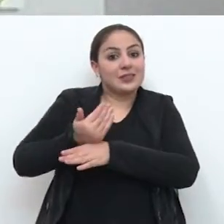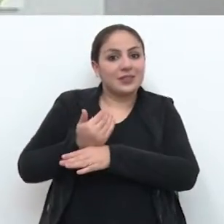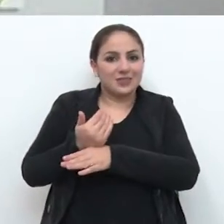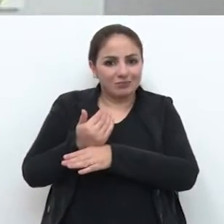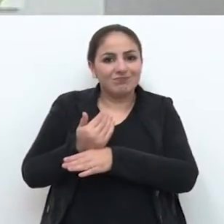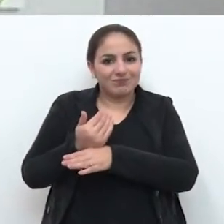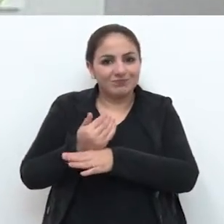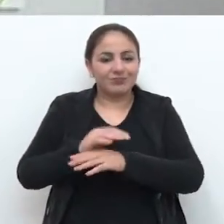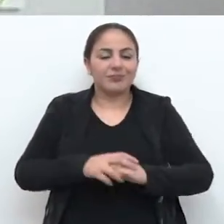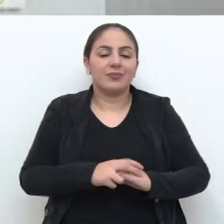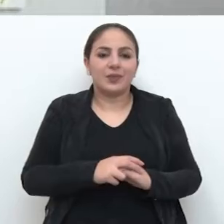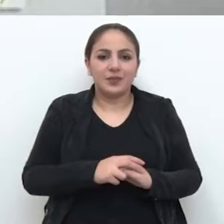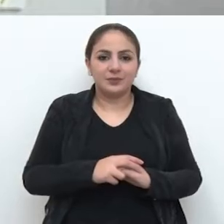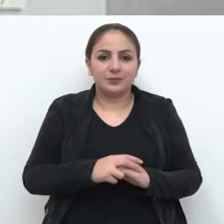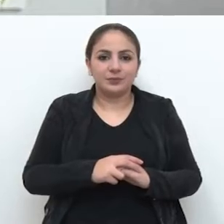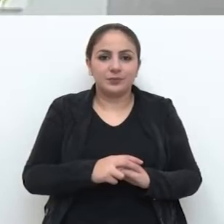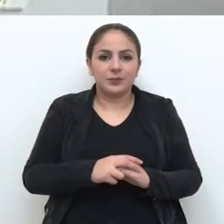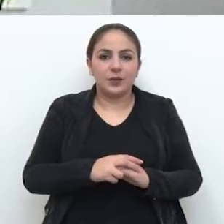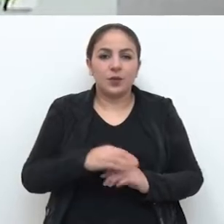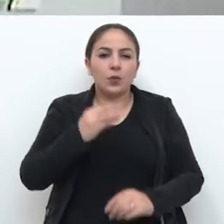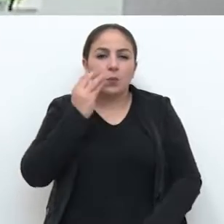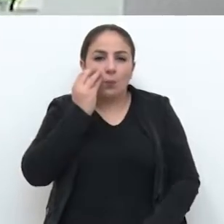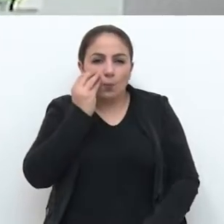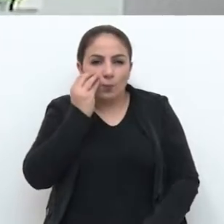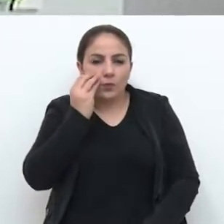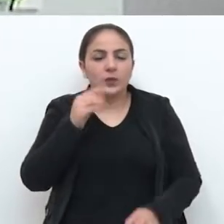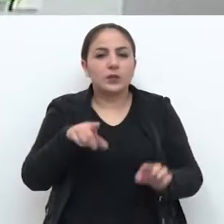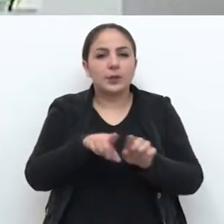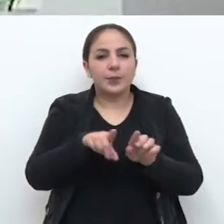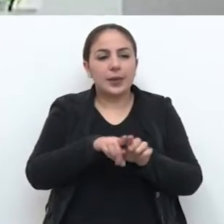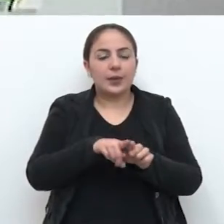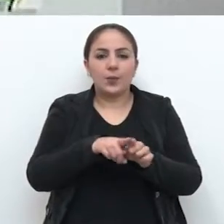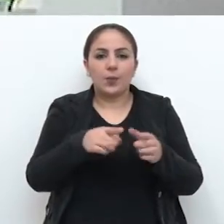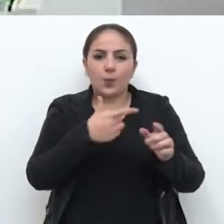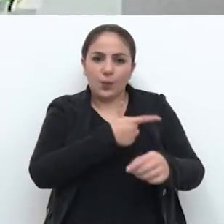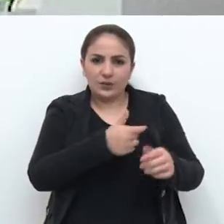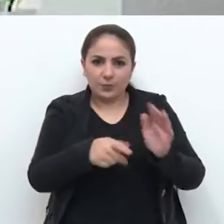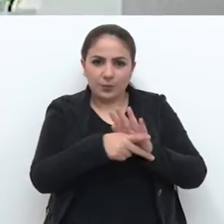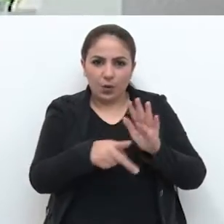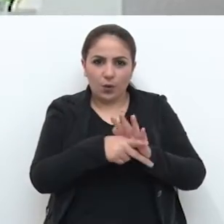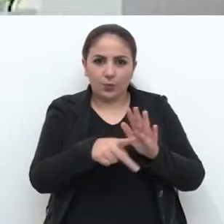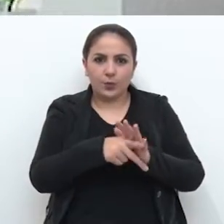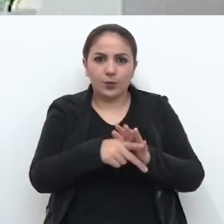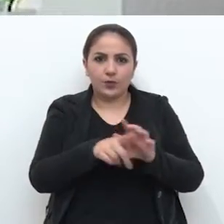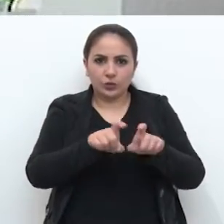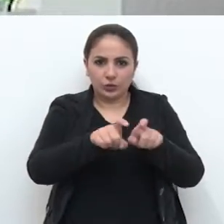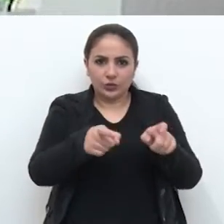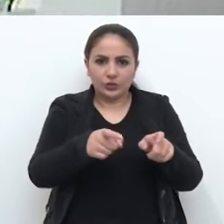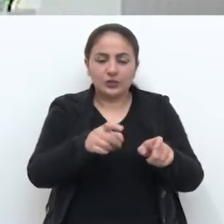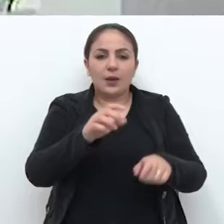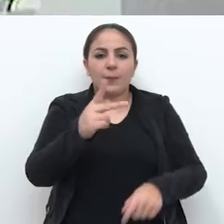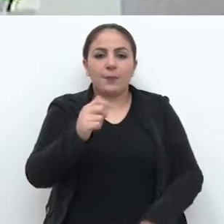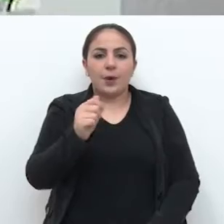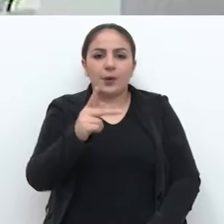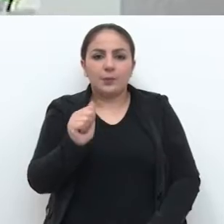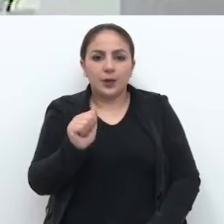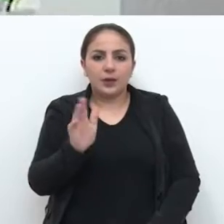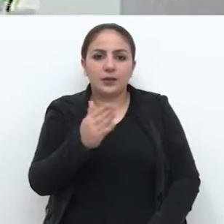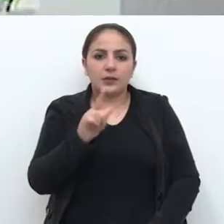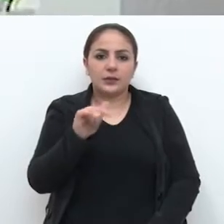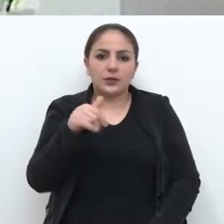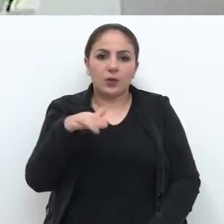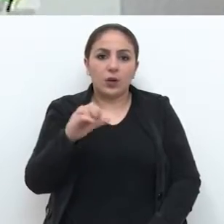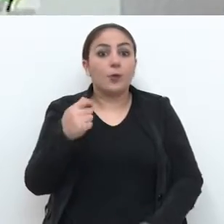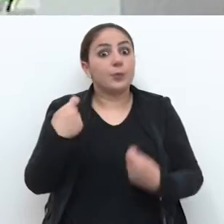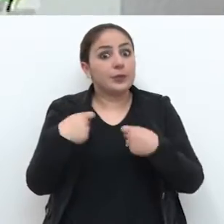sejam tratados. A mamografia e o exame de Papa Nicolau, ele deve ser feito imediatamente